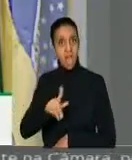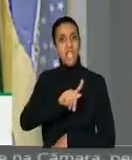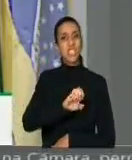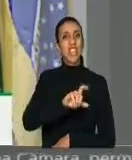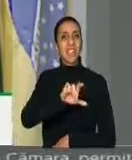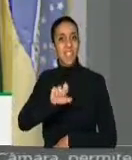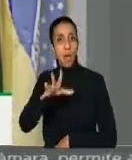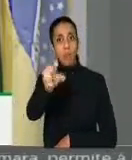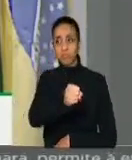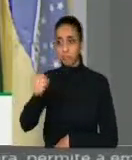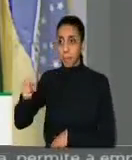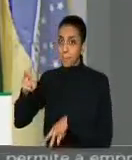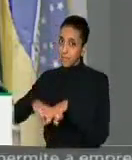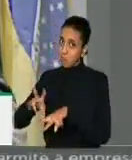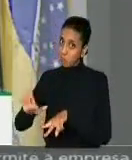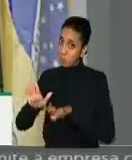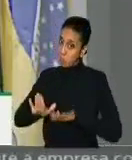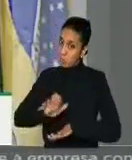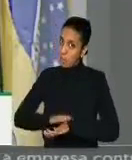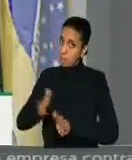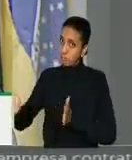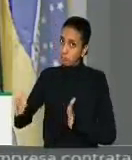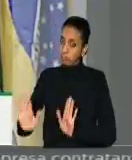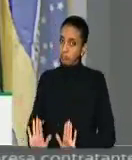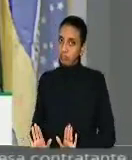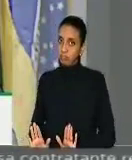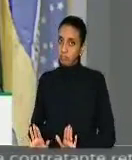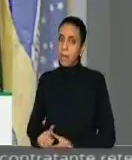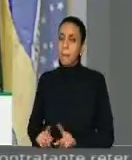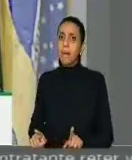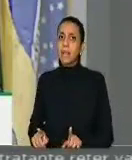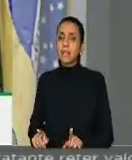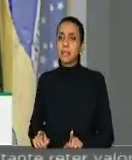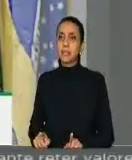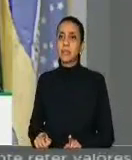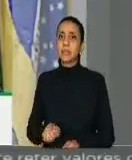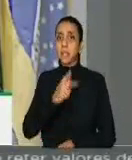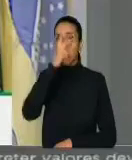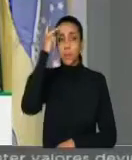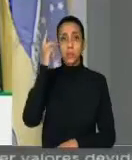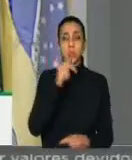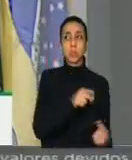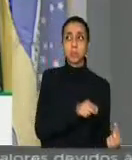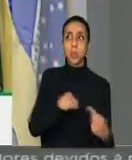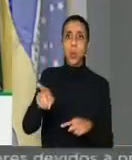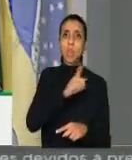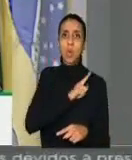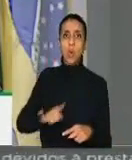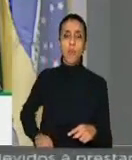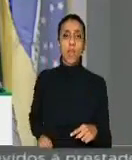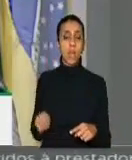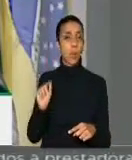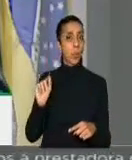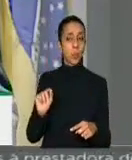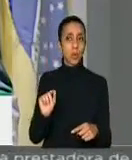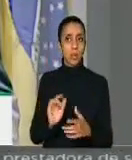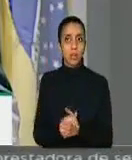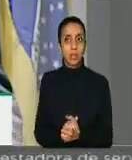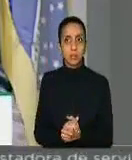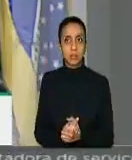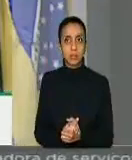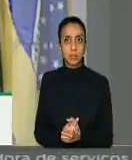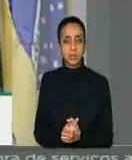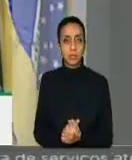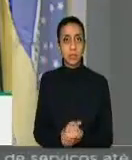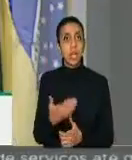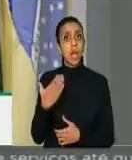Geddel. Mas uma vez só interessa a esses que fazem oposição a relação com o governo